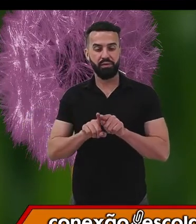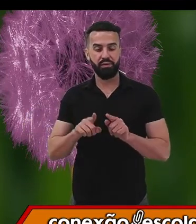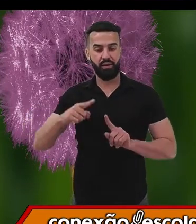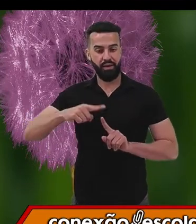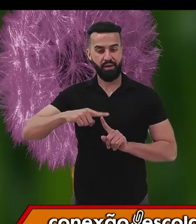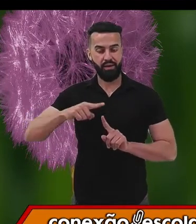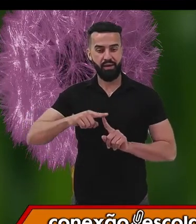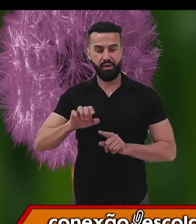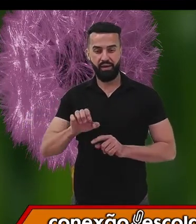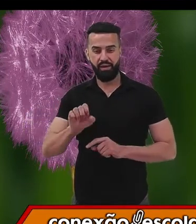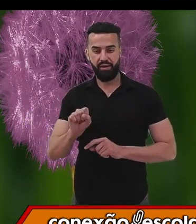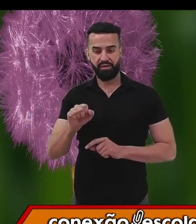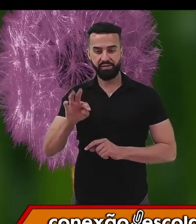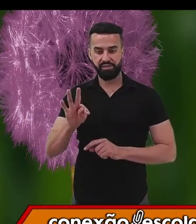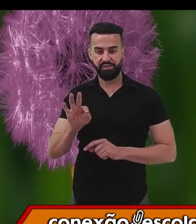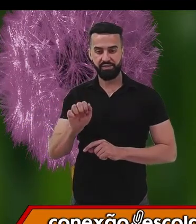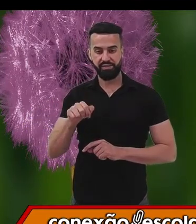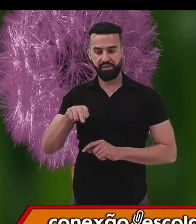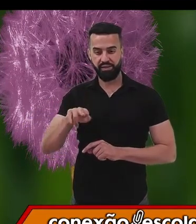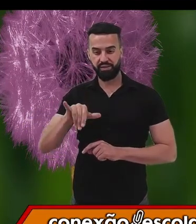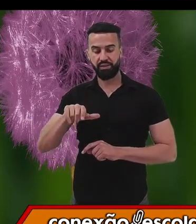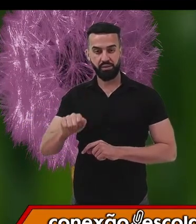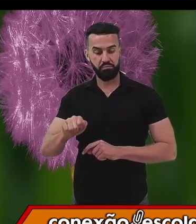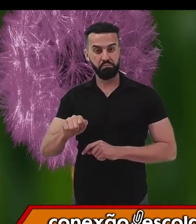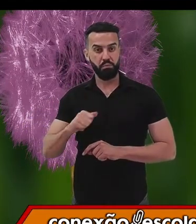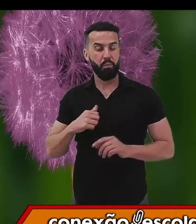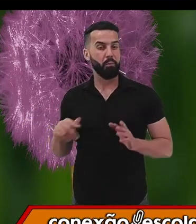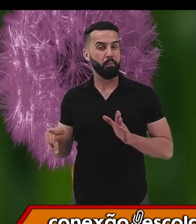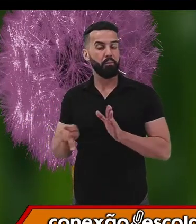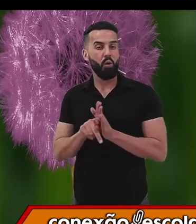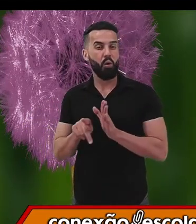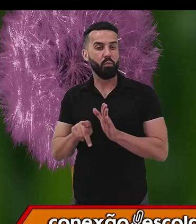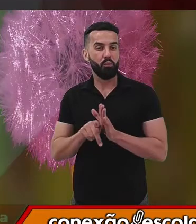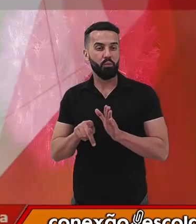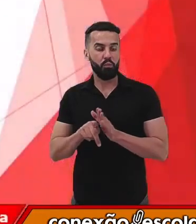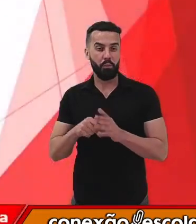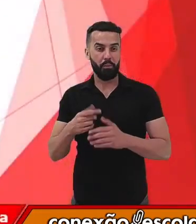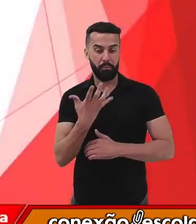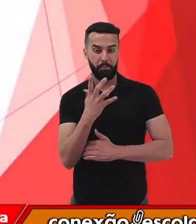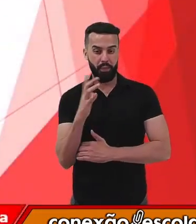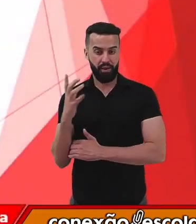encontrada, ela é executada no reino vegetal, no reino plantê.